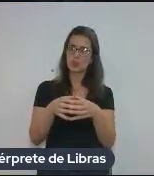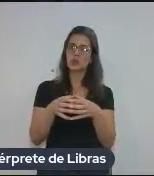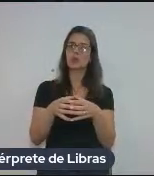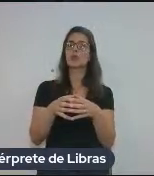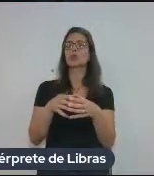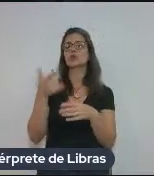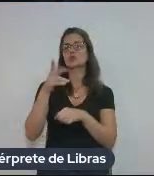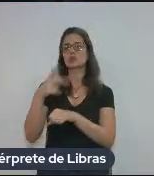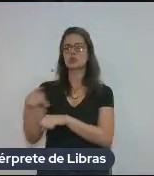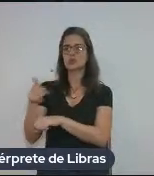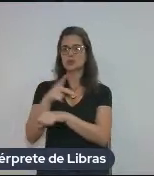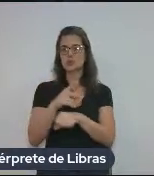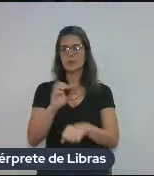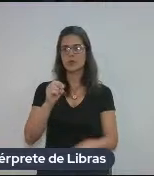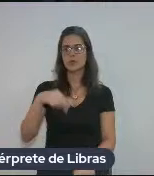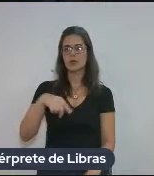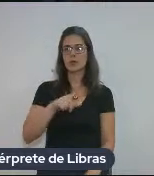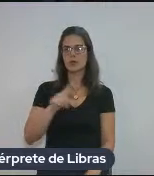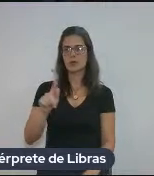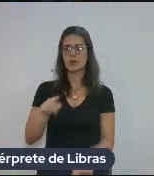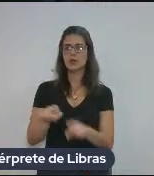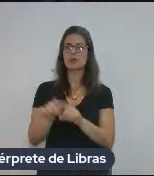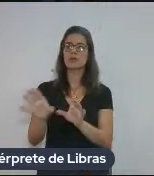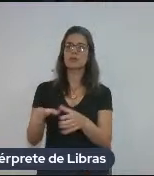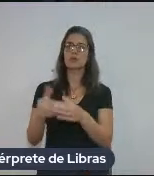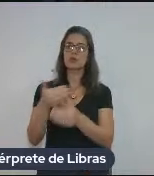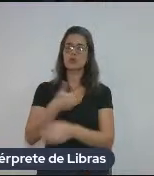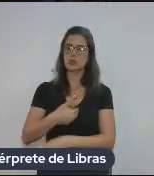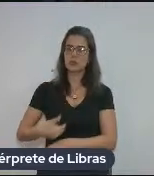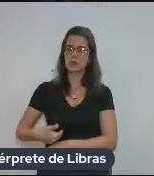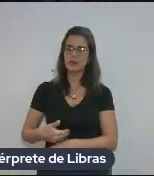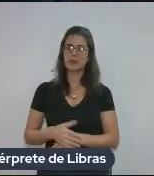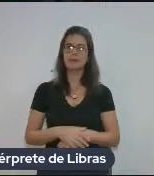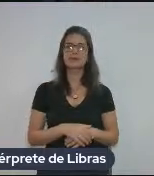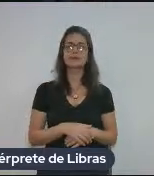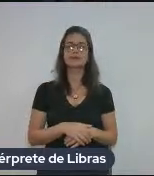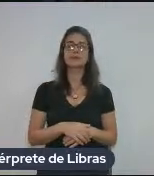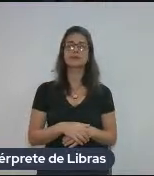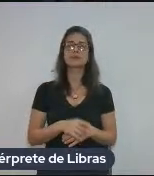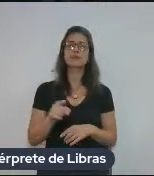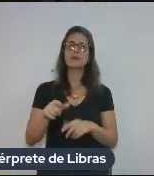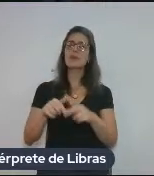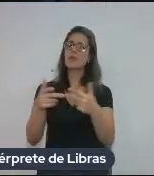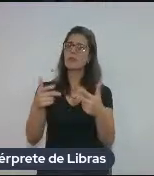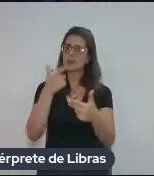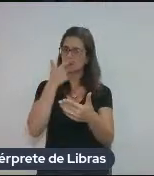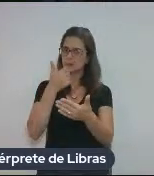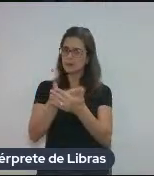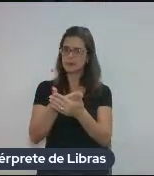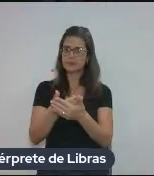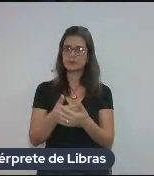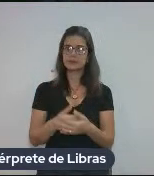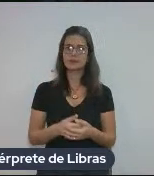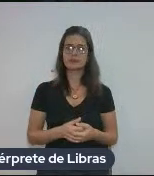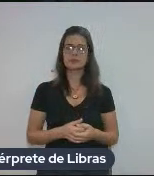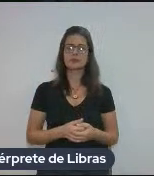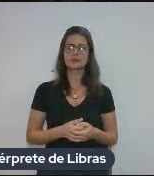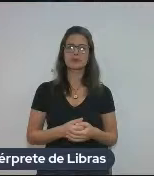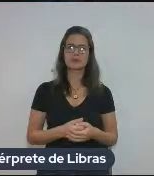internacionais, por ONGs e agências governamentais, né? E eles são materiais recentes. Pode passar.